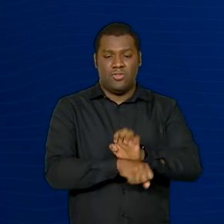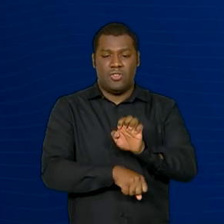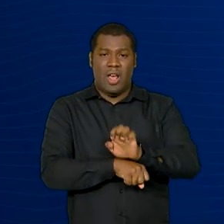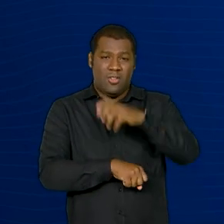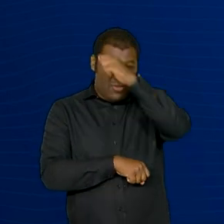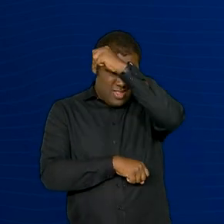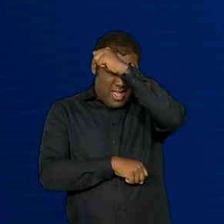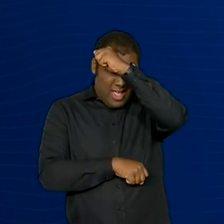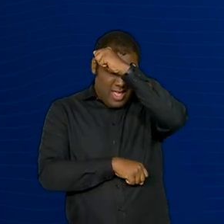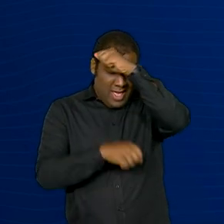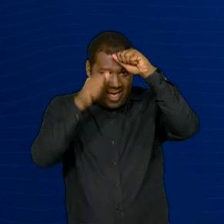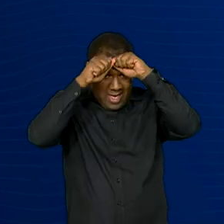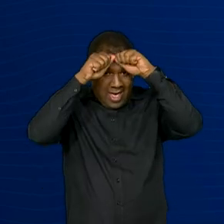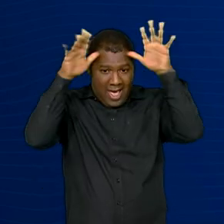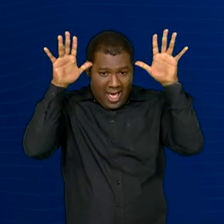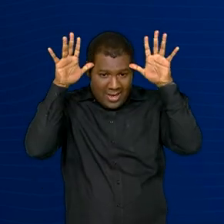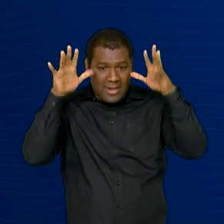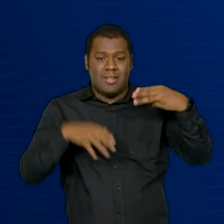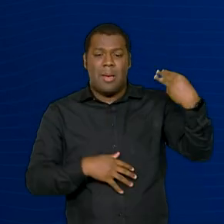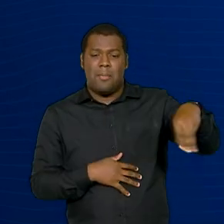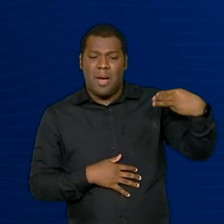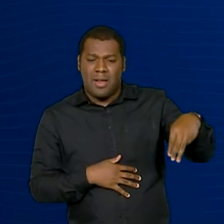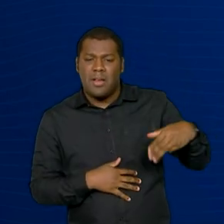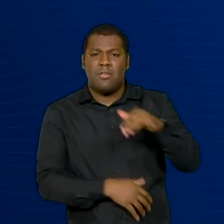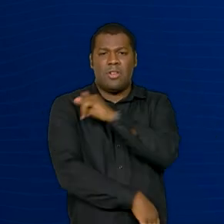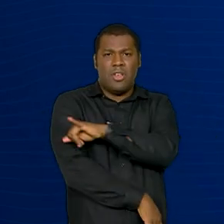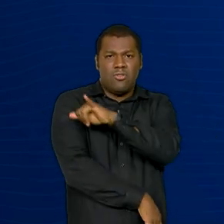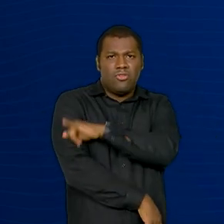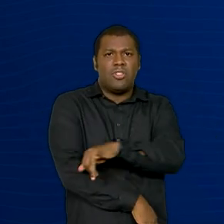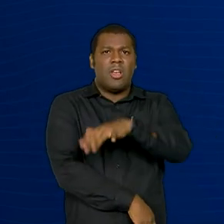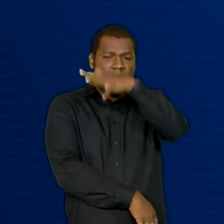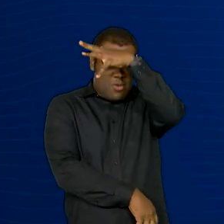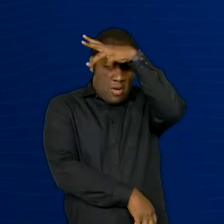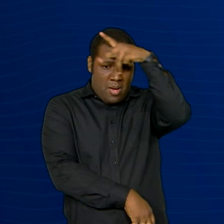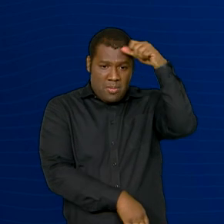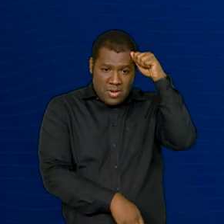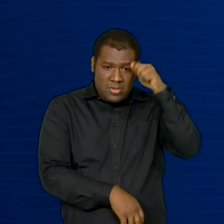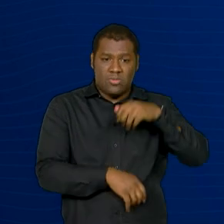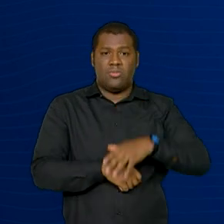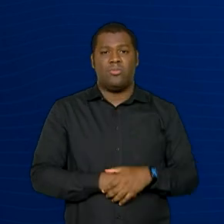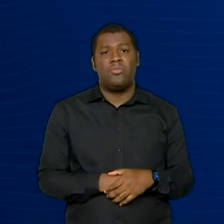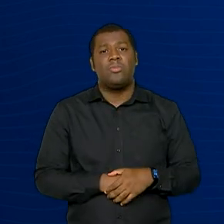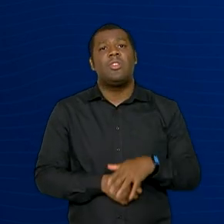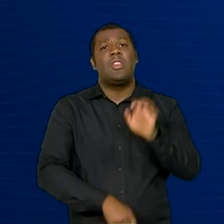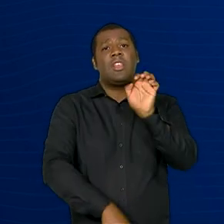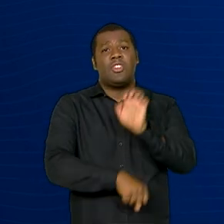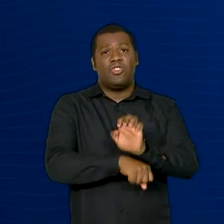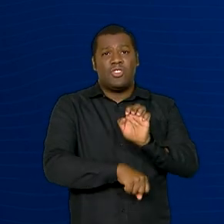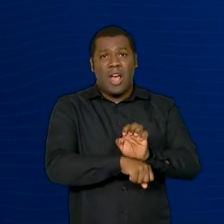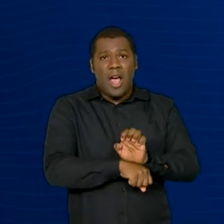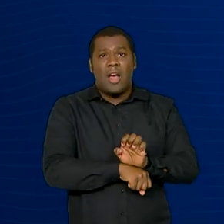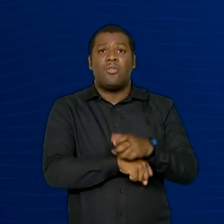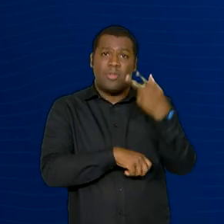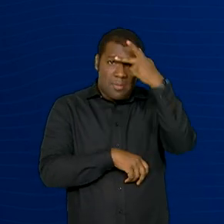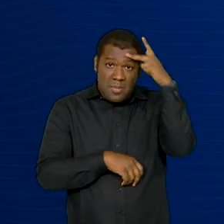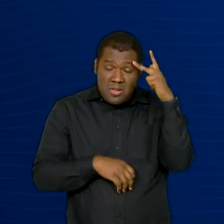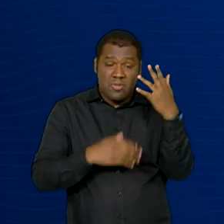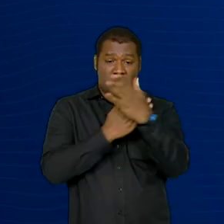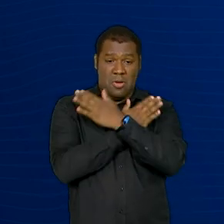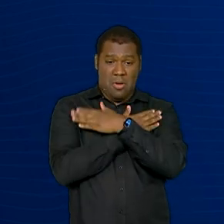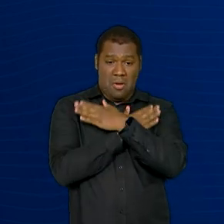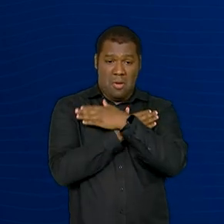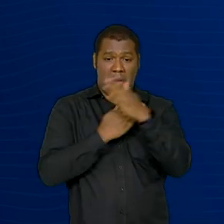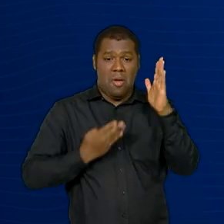Maranhão, Rio de Janeiro e Amazonas. O único estado em que a taxa de desocupação cresceu em